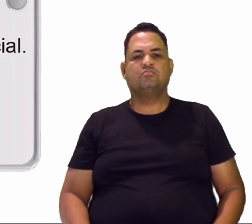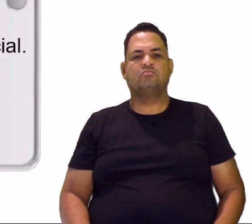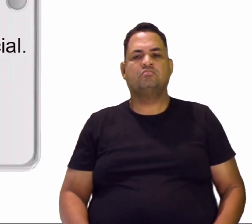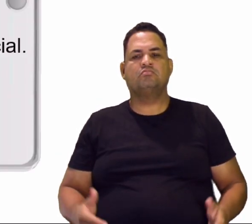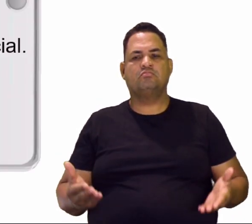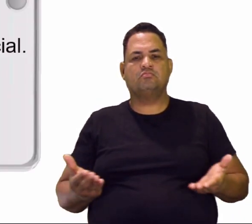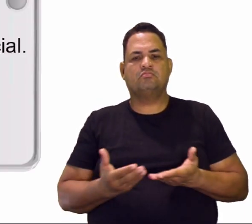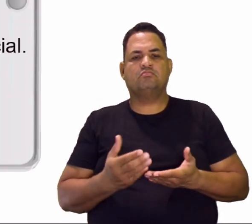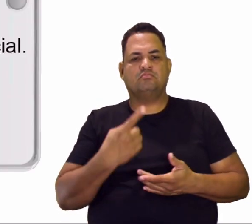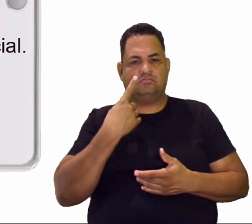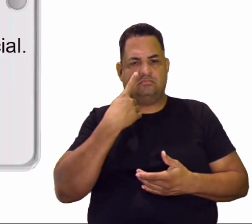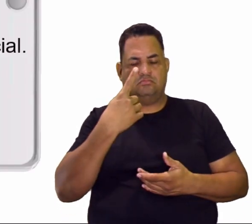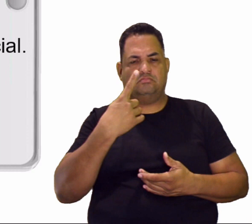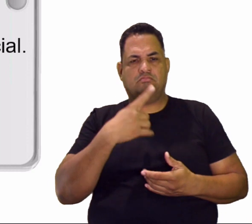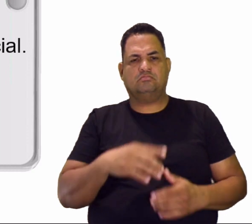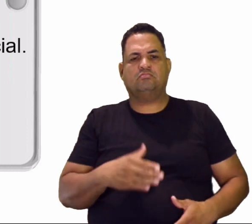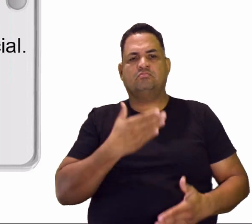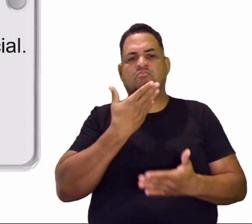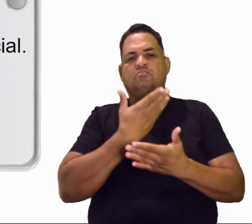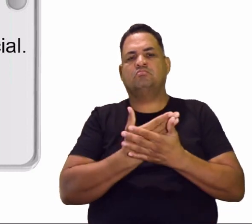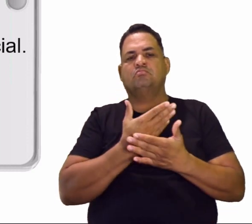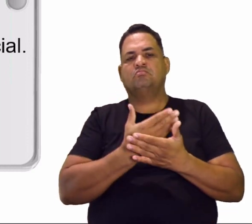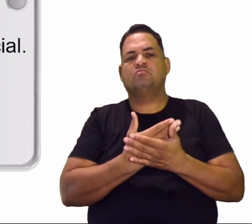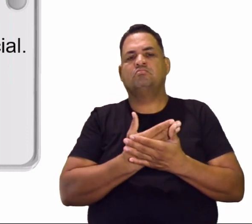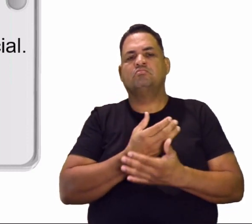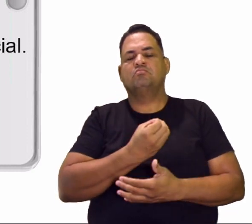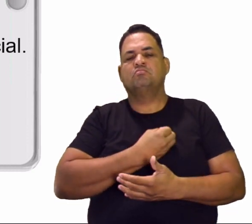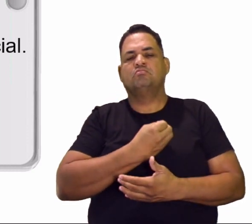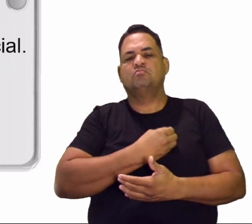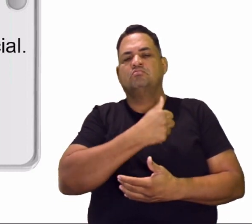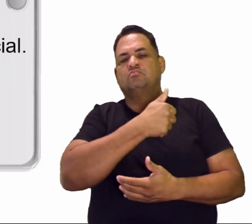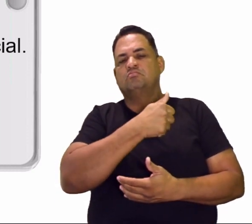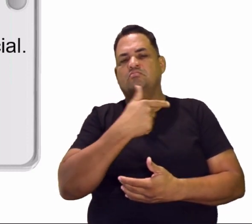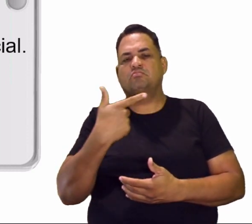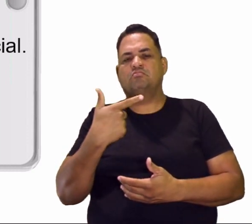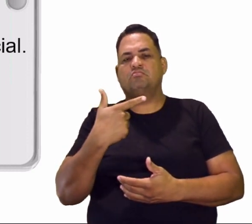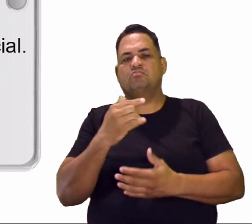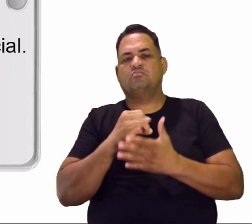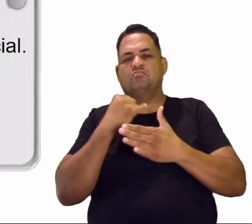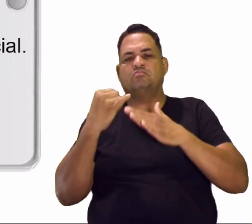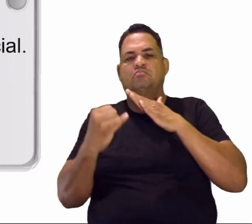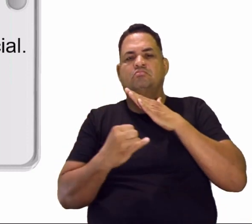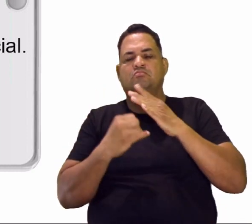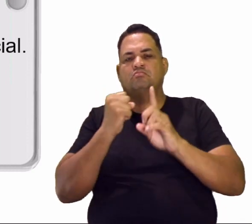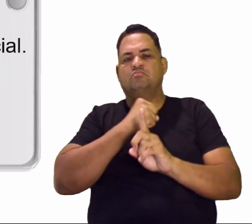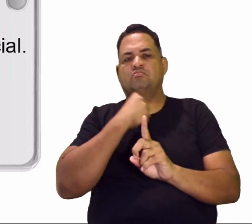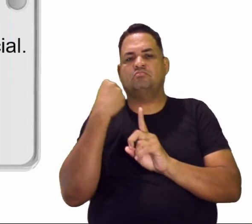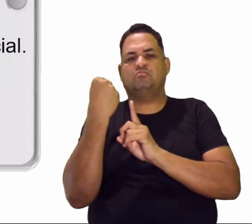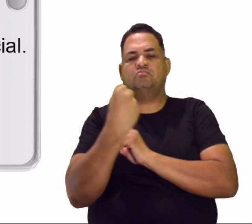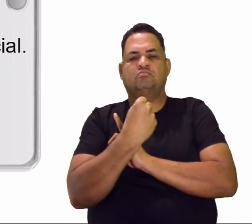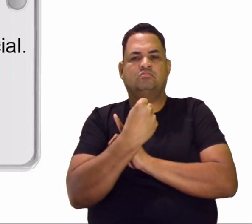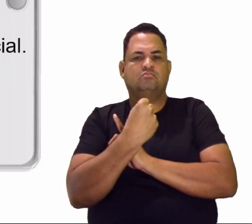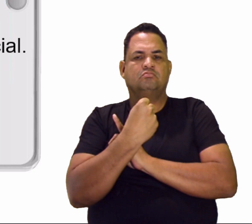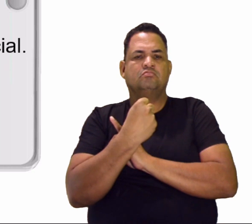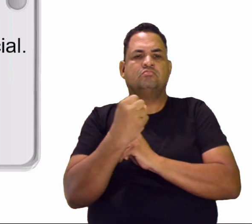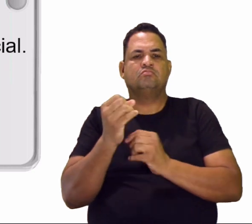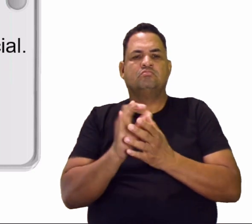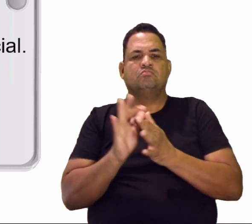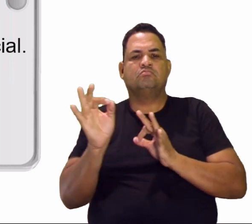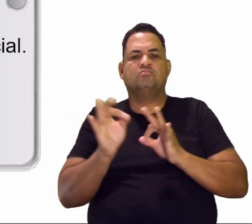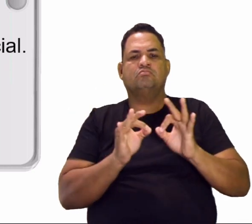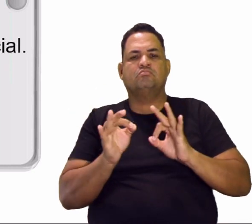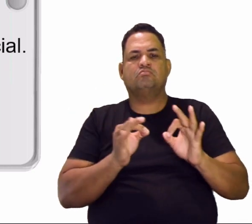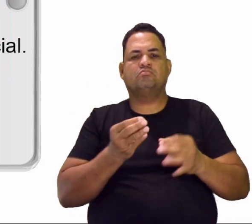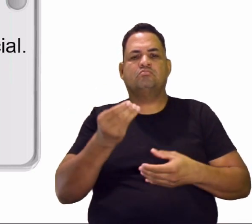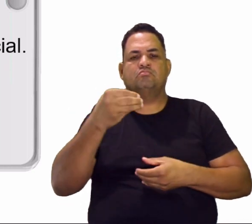agora a gente vem aqui para a aula 12. Onde a gente falou sobre as instituições sociais e a